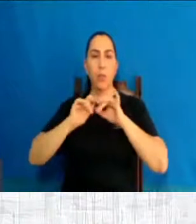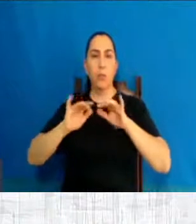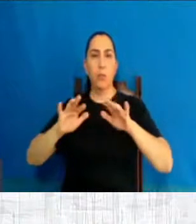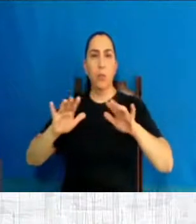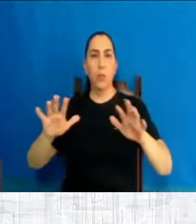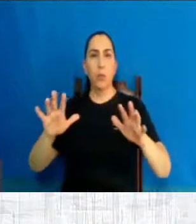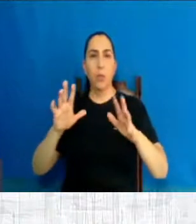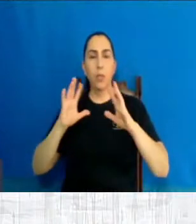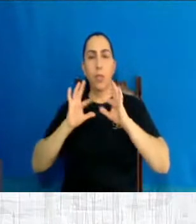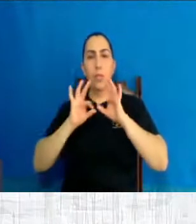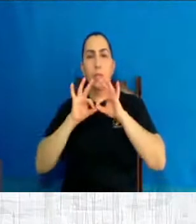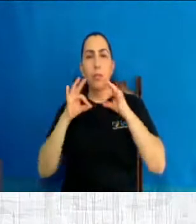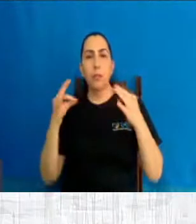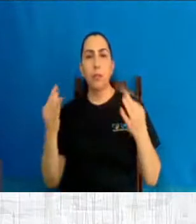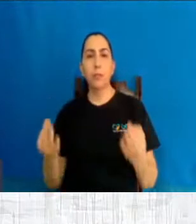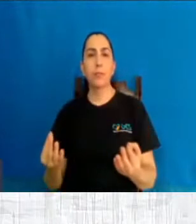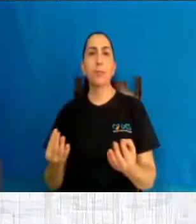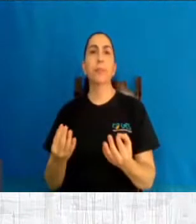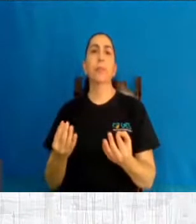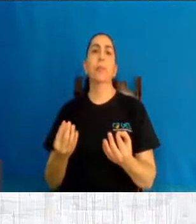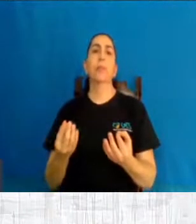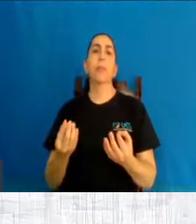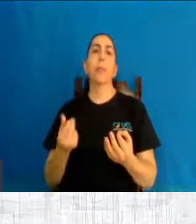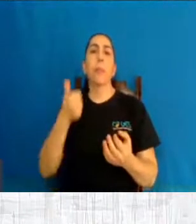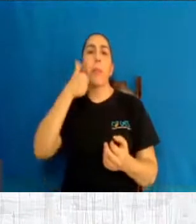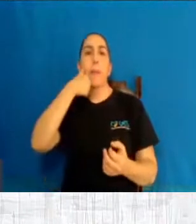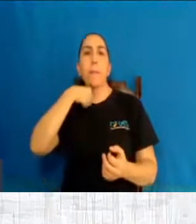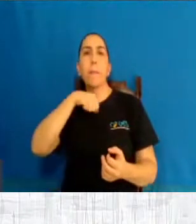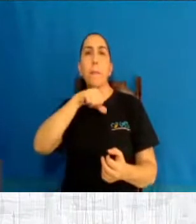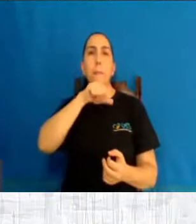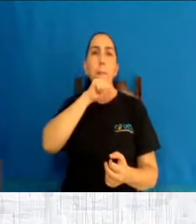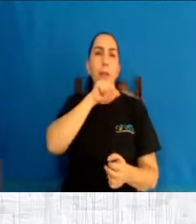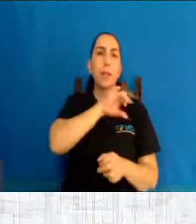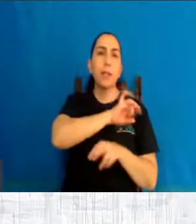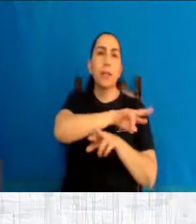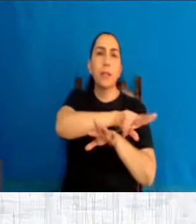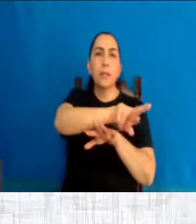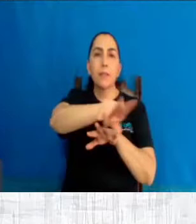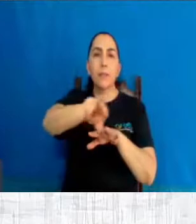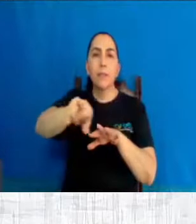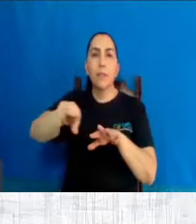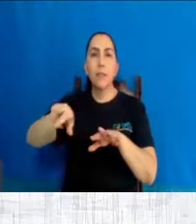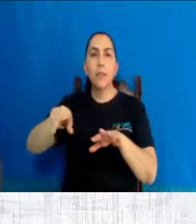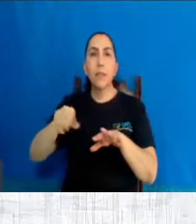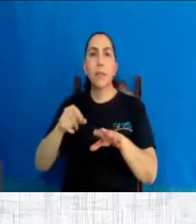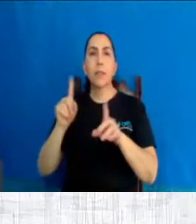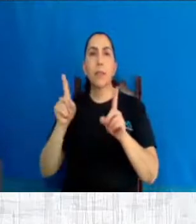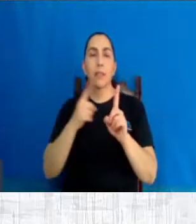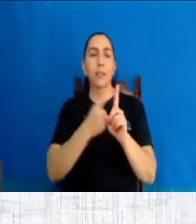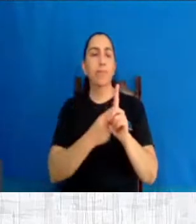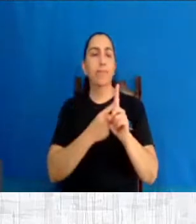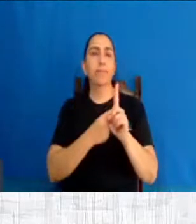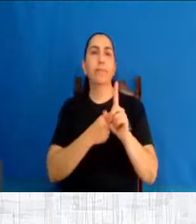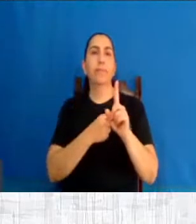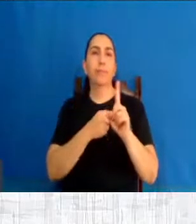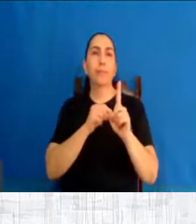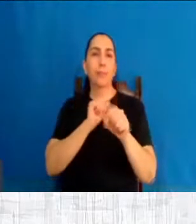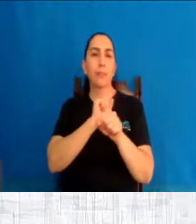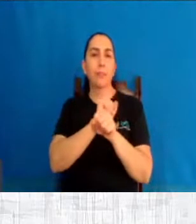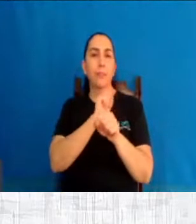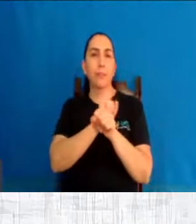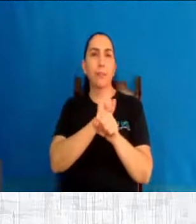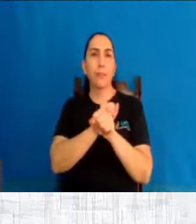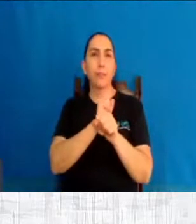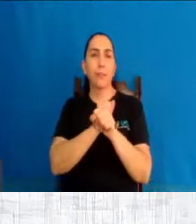Entre as mulheres sois vós, a mãe das mães desvalidas, nossa porta de esperança e